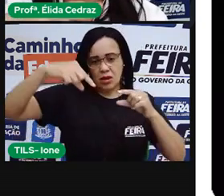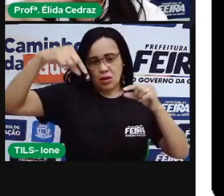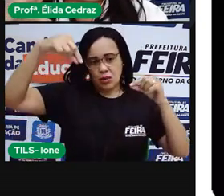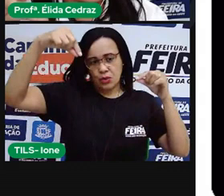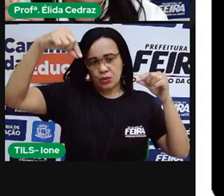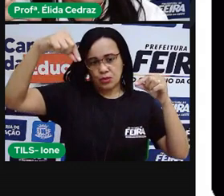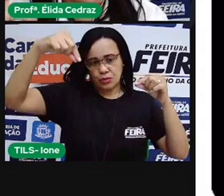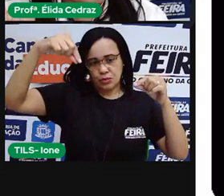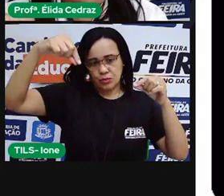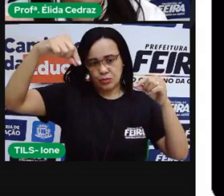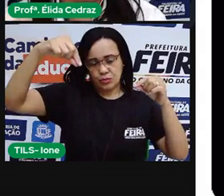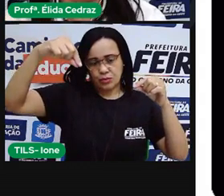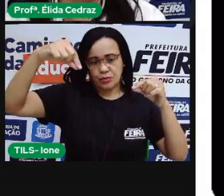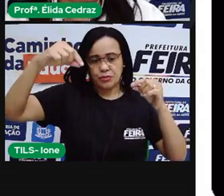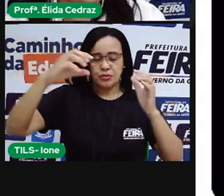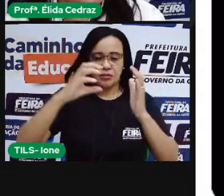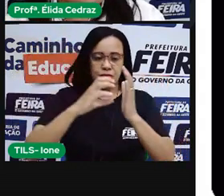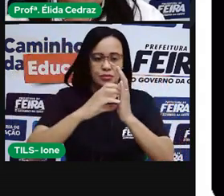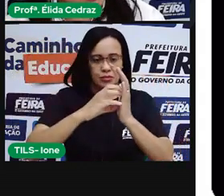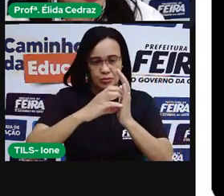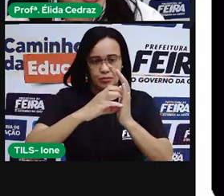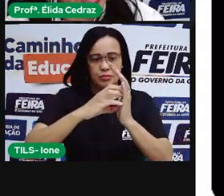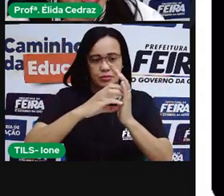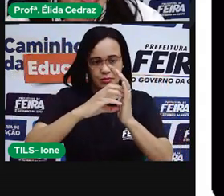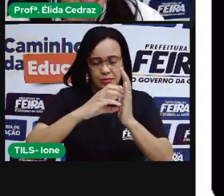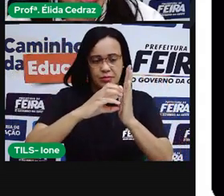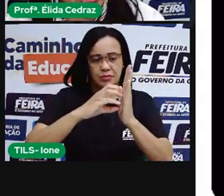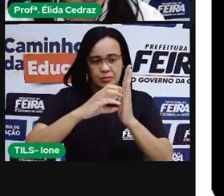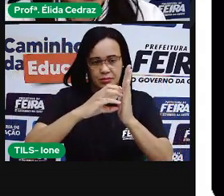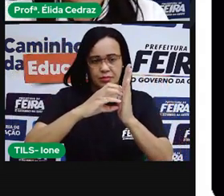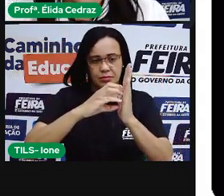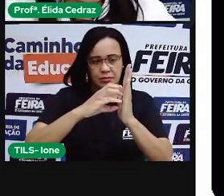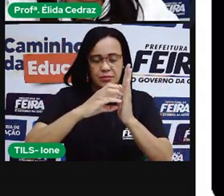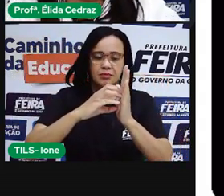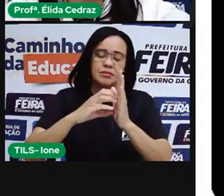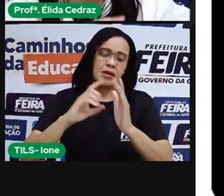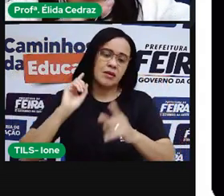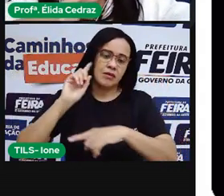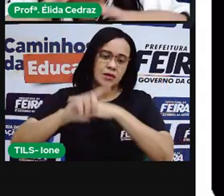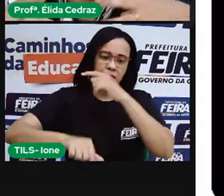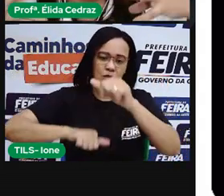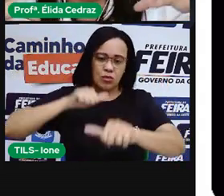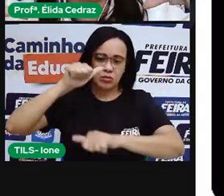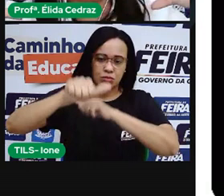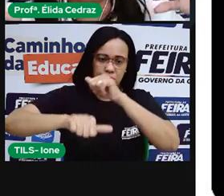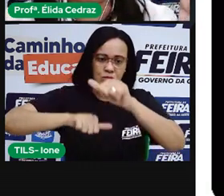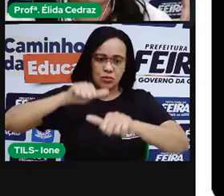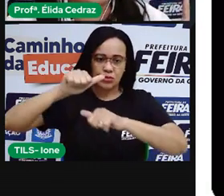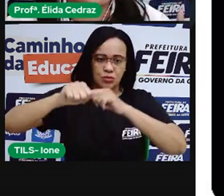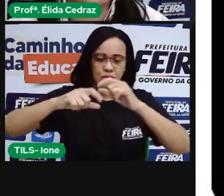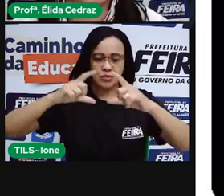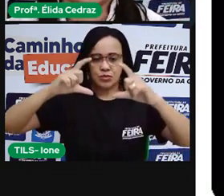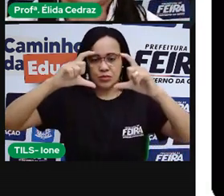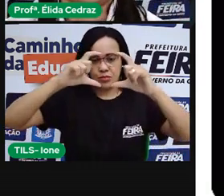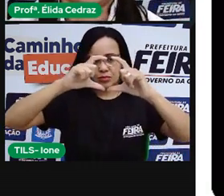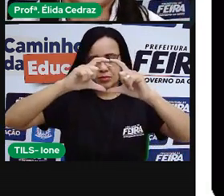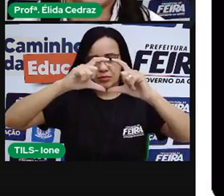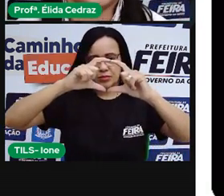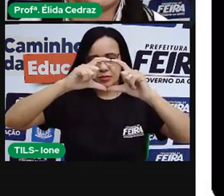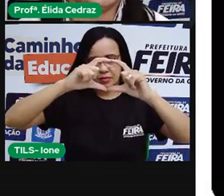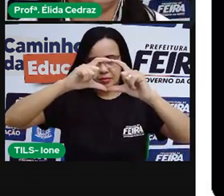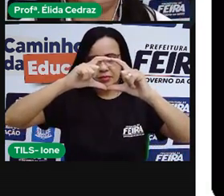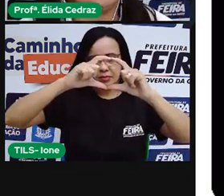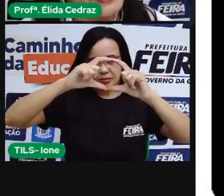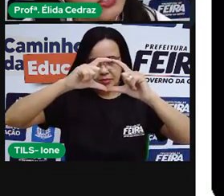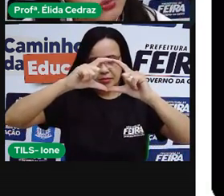vai crescendo para chegar na fase crescente e depois aumentando mais ainda até